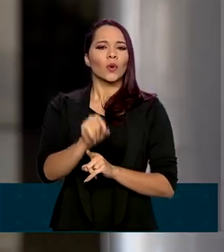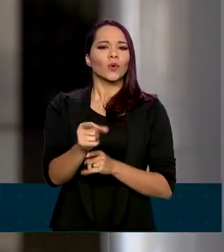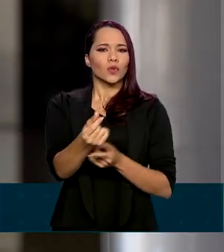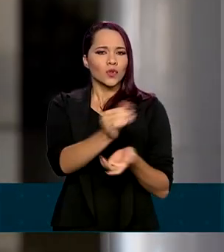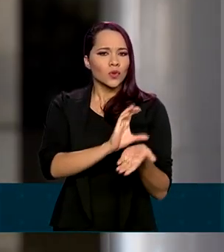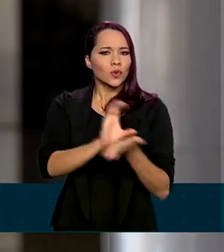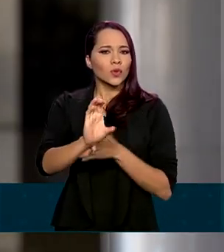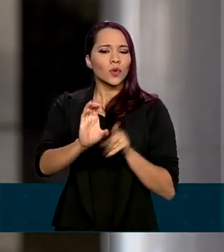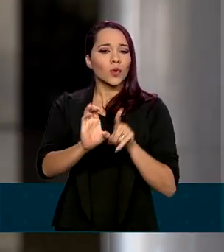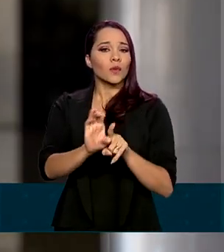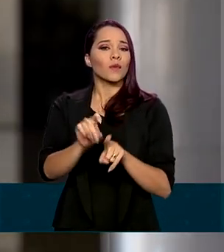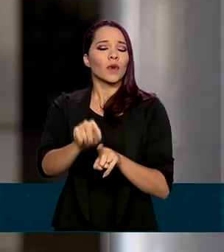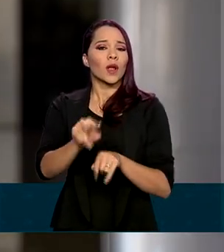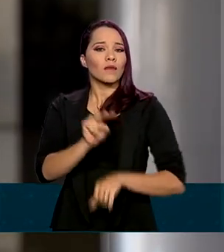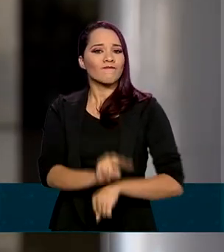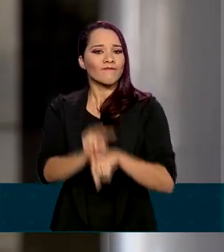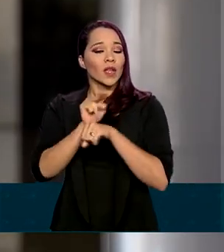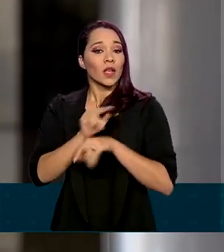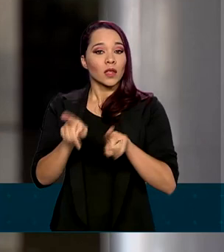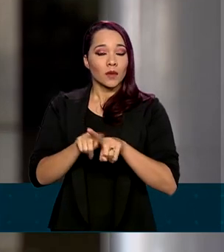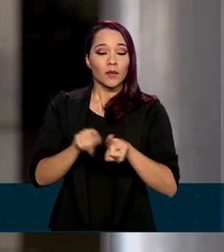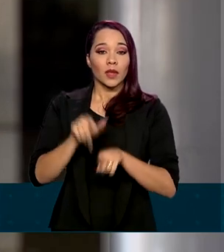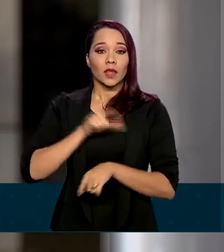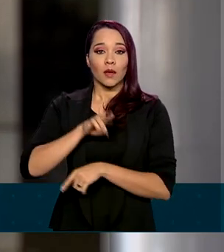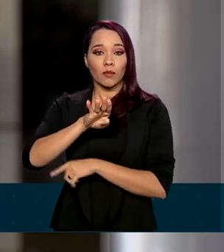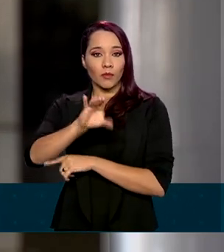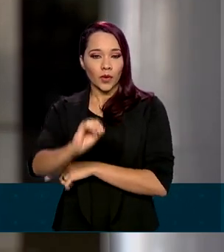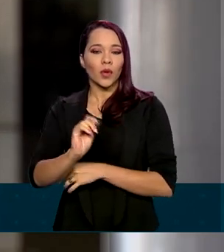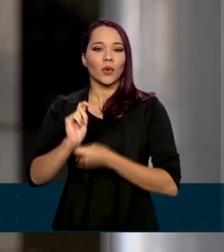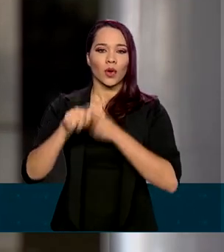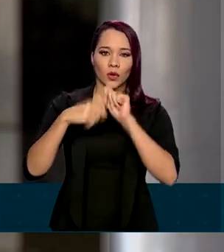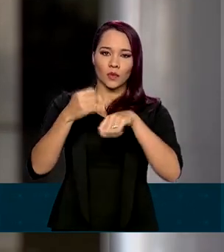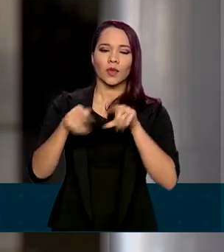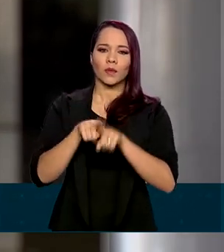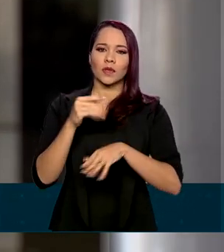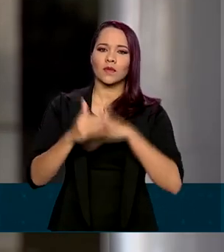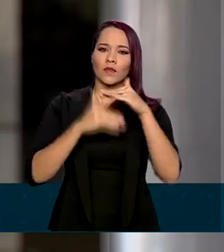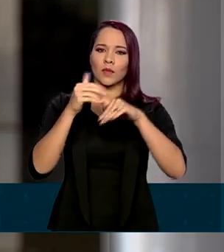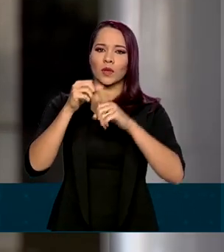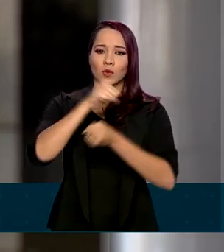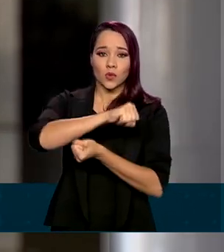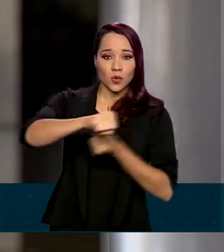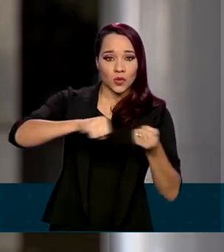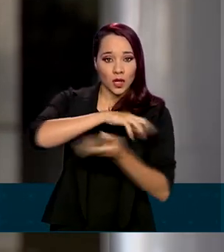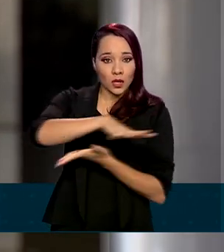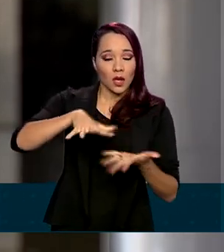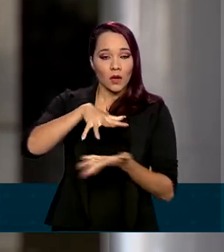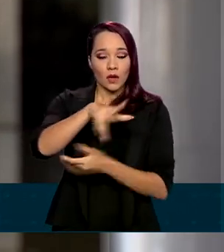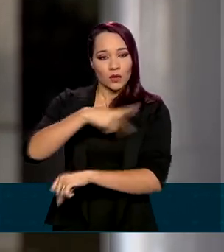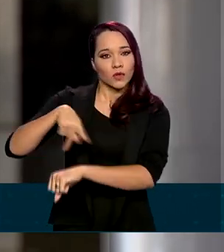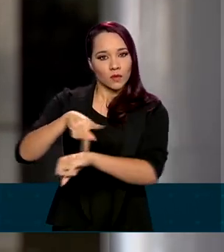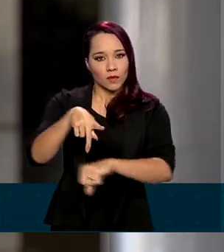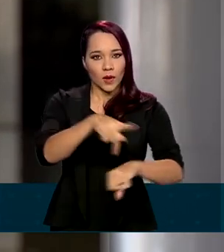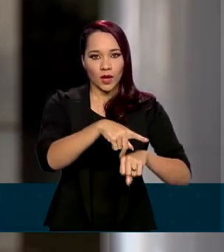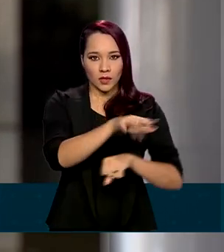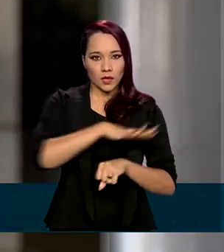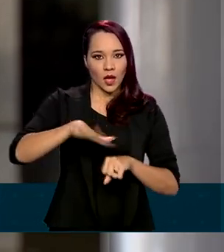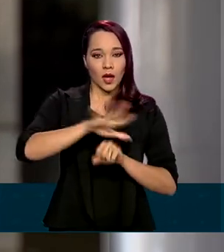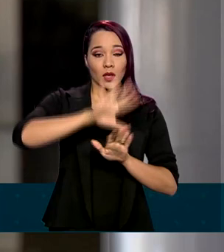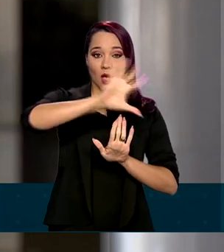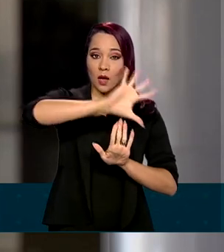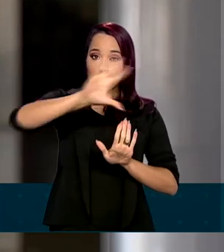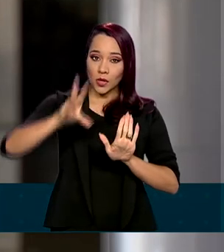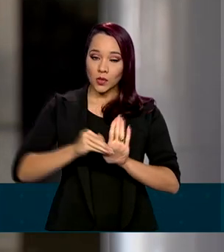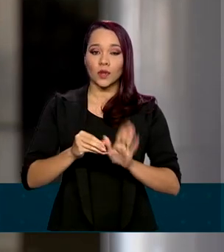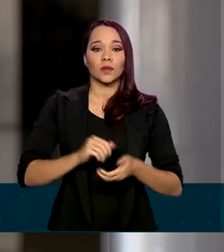financiar e promover a bioeconomia e o desenvolvimento sustentável dos países que compõem a região amazônica.